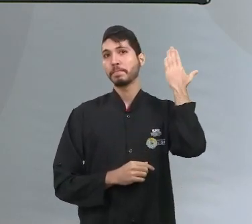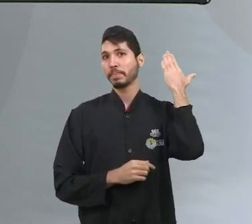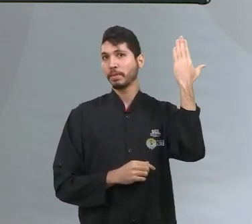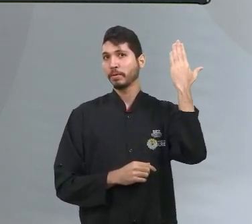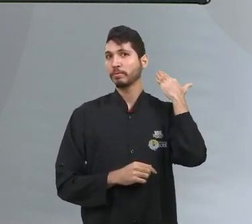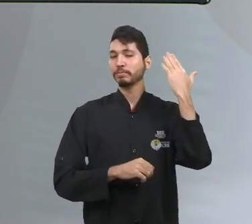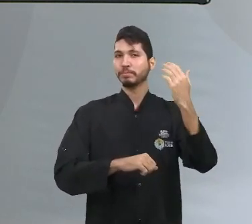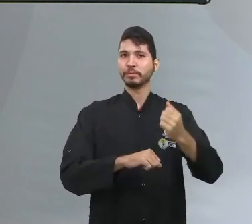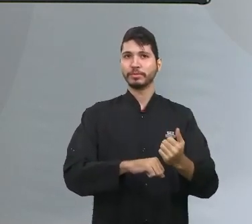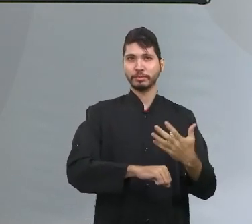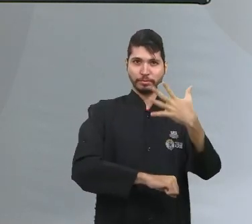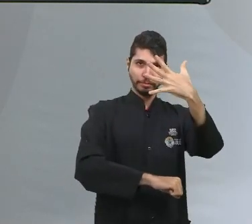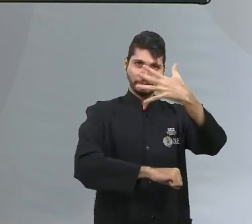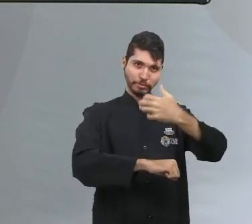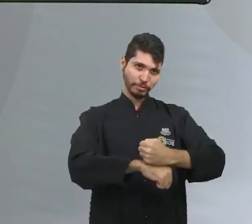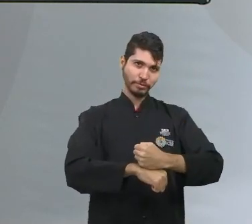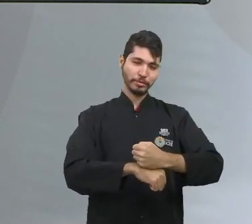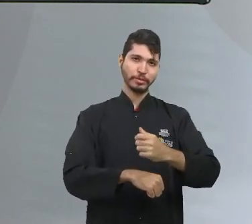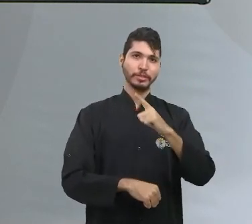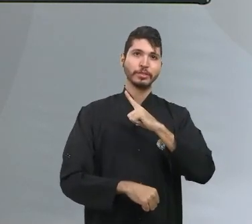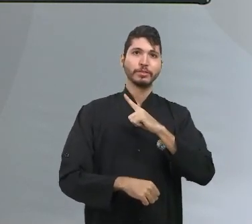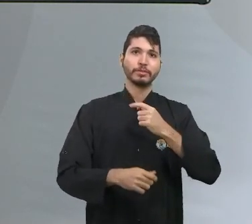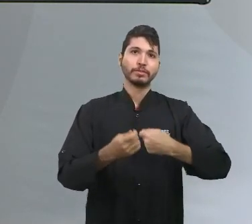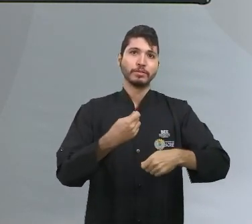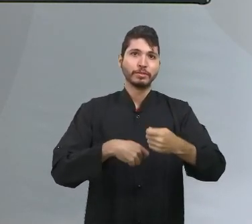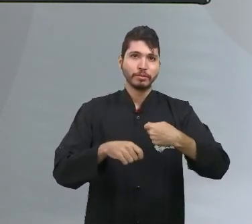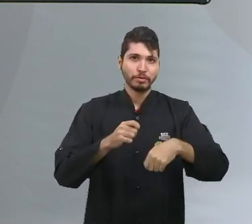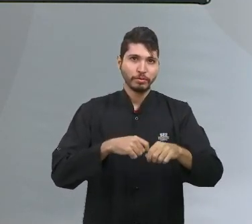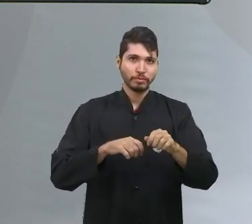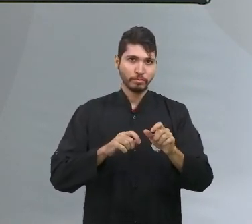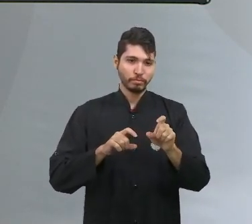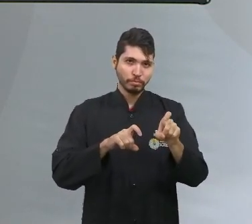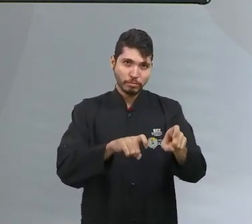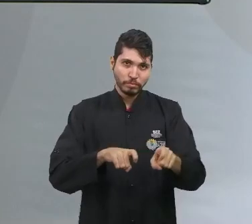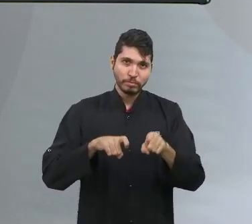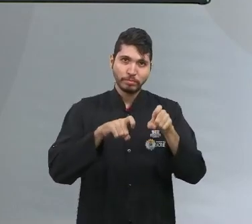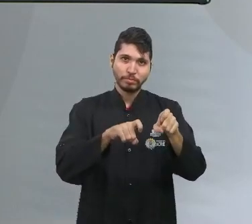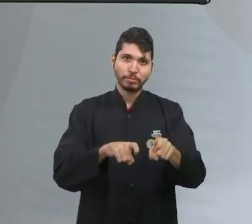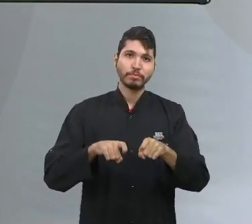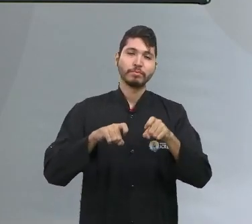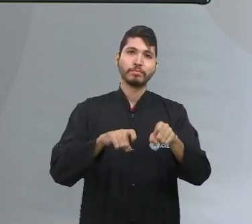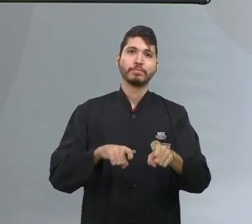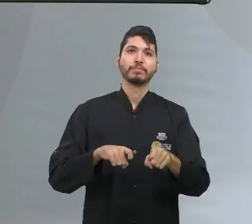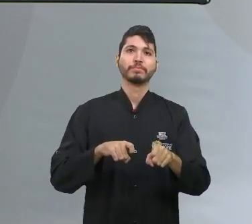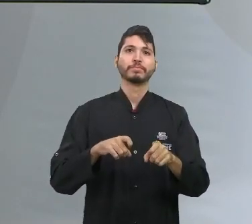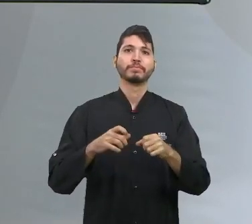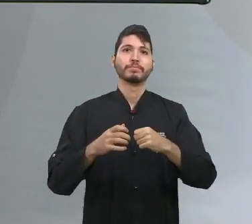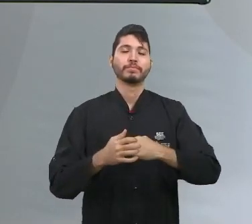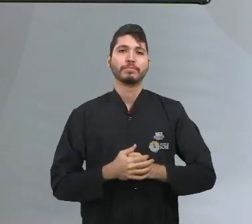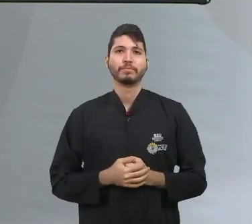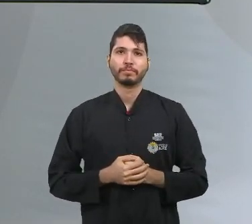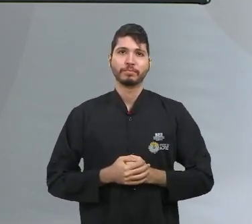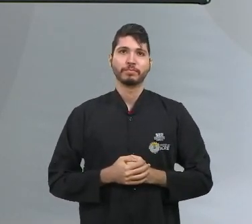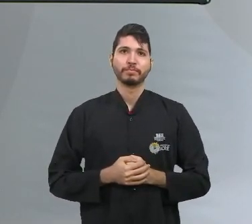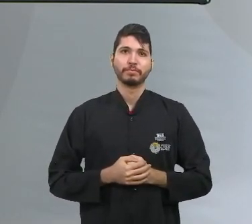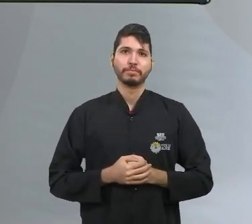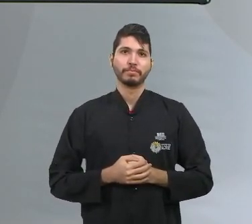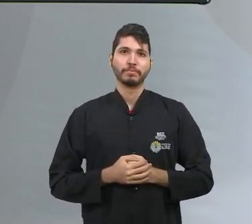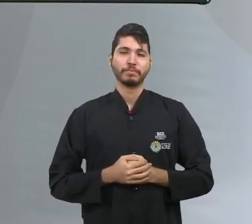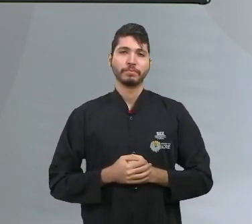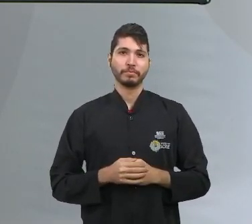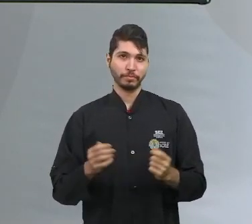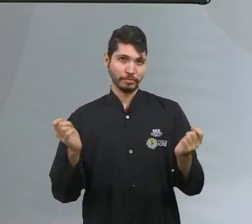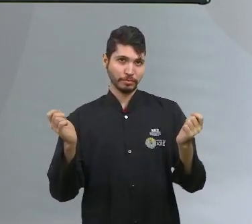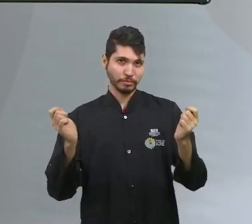colonial, nós tínhamos uma economia um tanto quanto agrária. Então, é necessário transcender. Aliás, uma